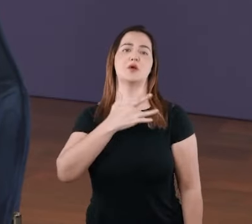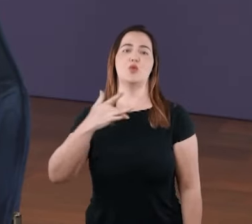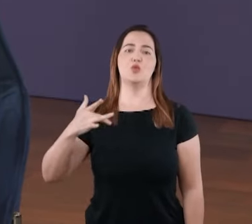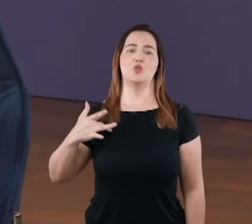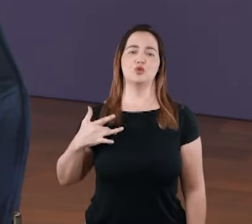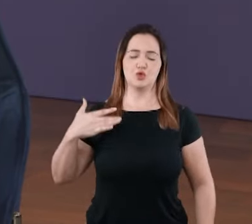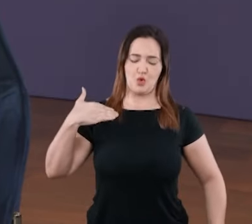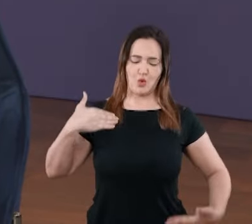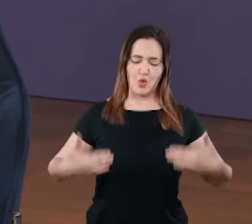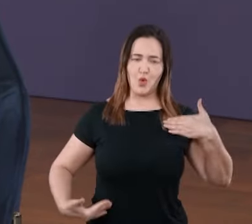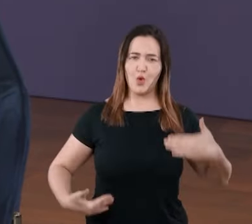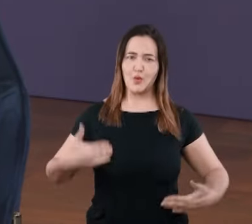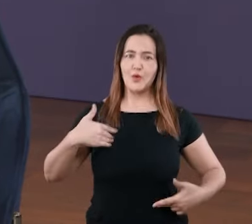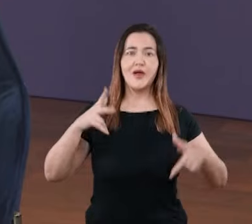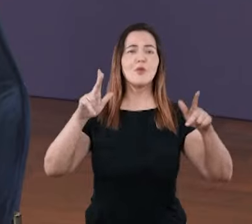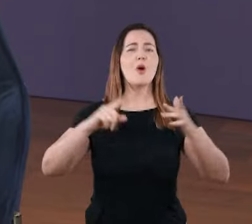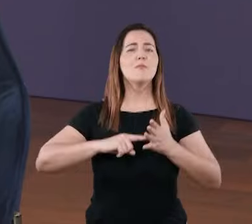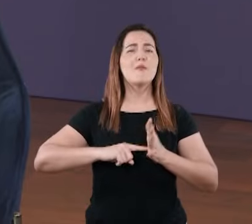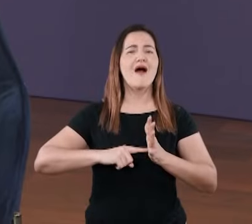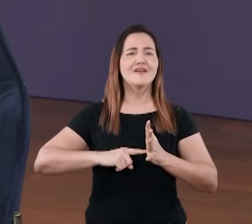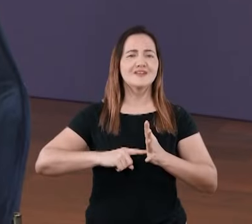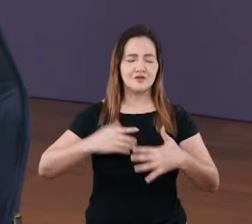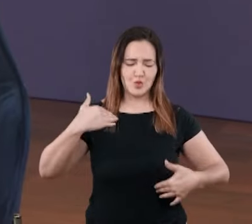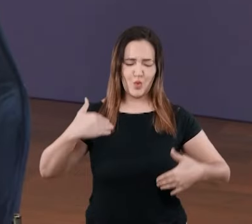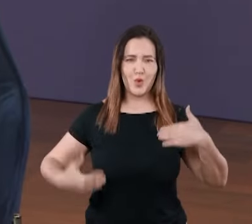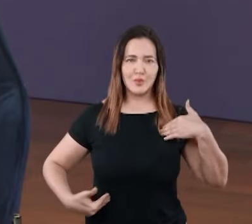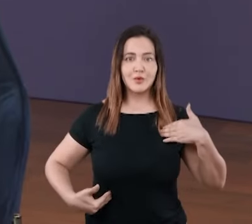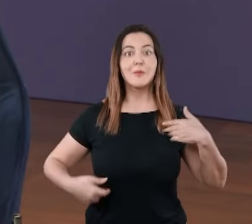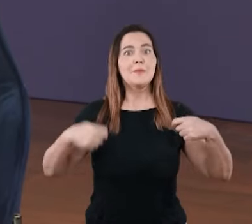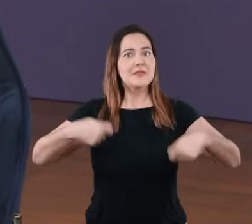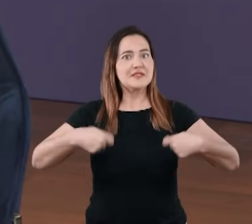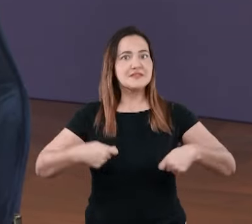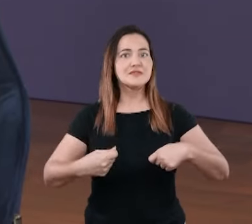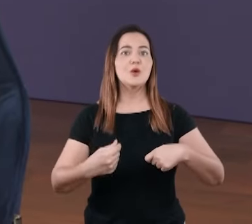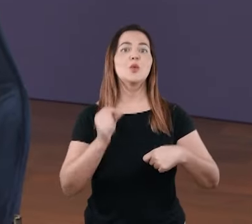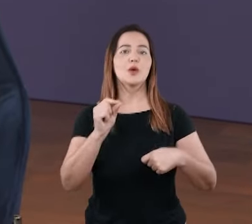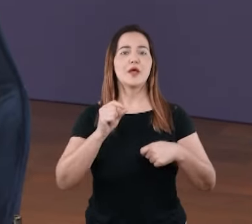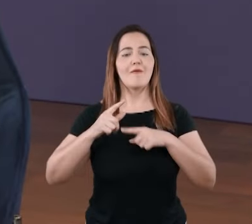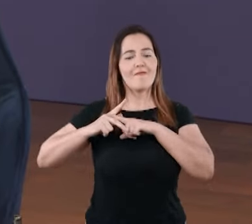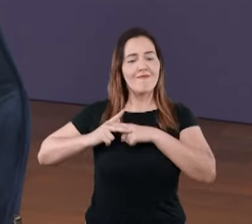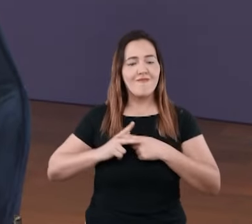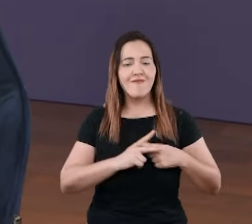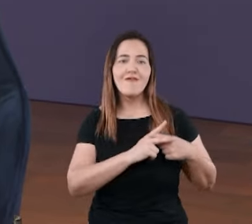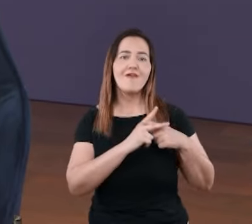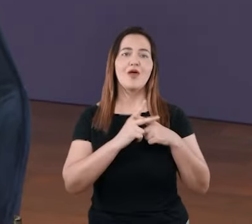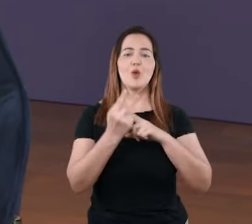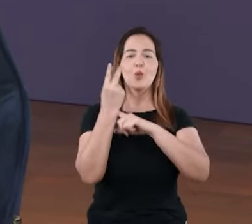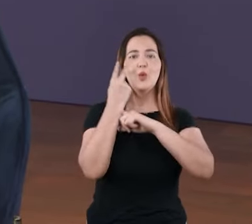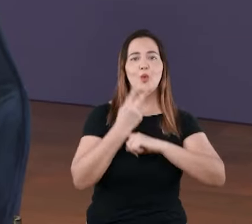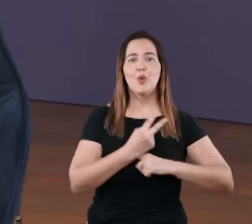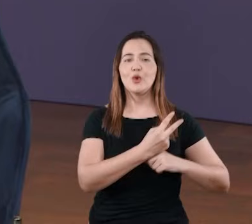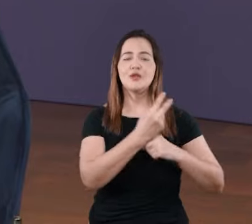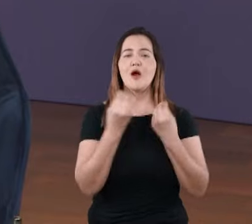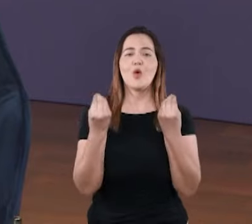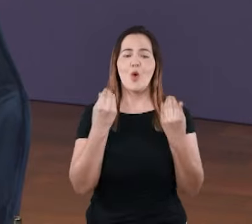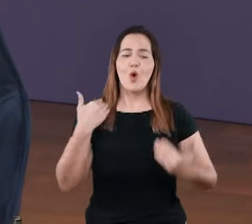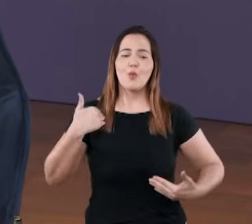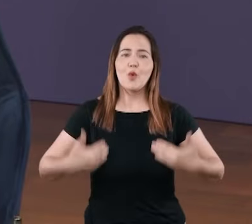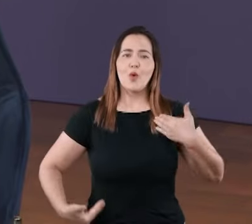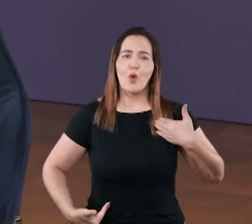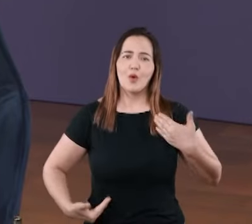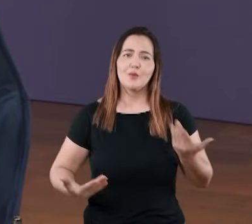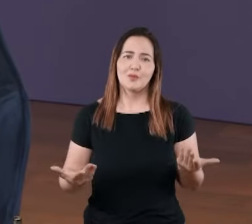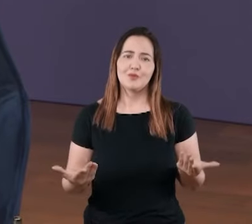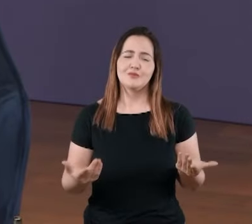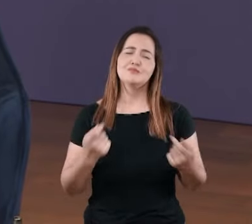sobre saúde e física. Fala sobre os oito remédios naturais. Como eu e você temos que cuidar